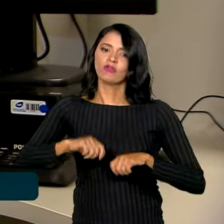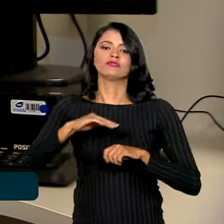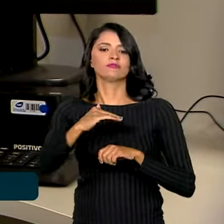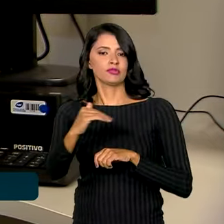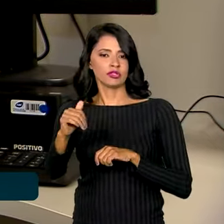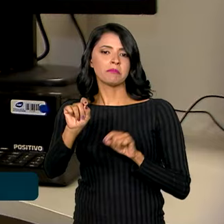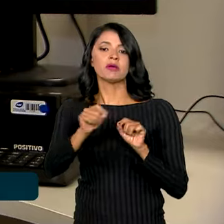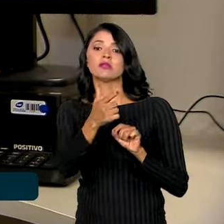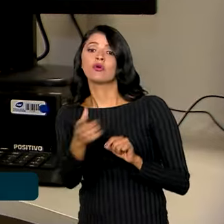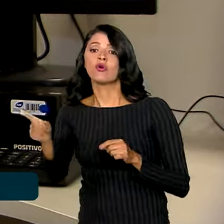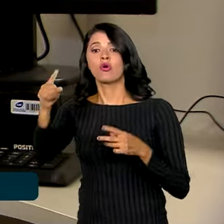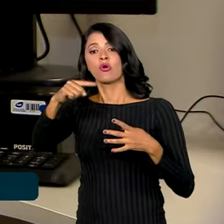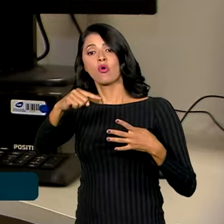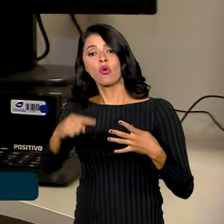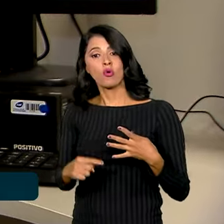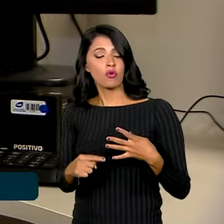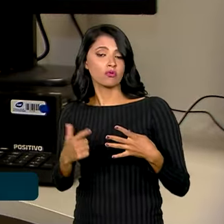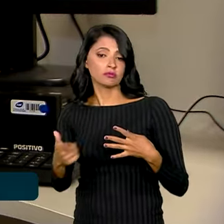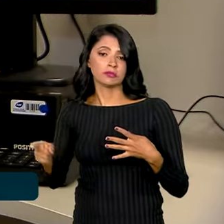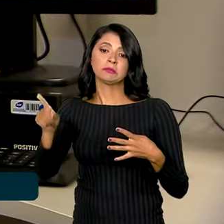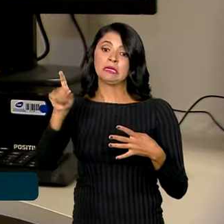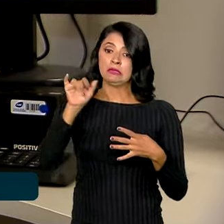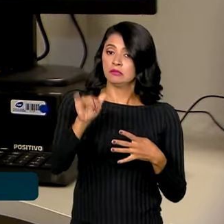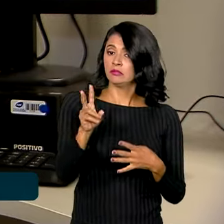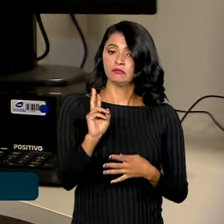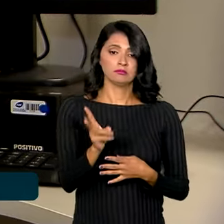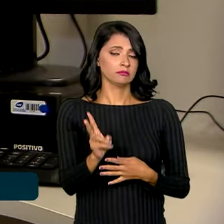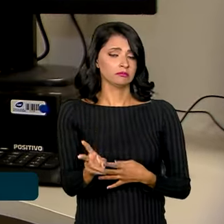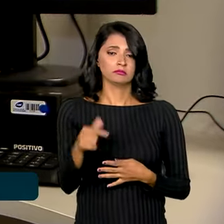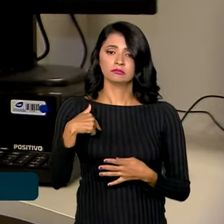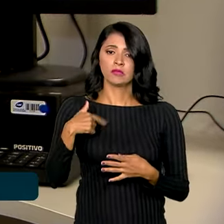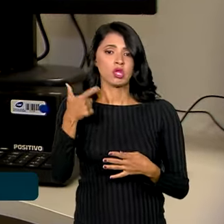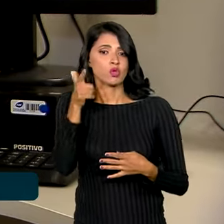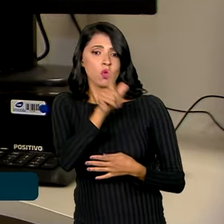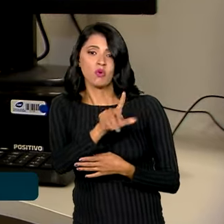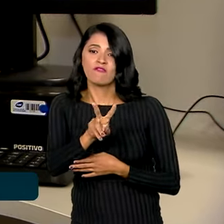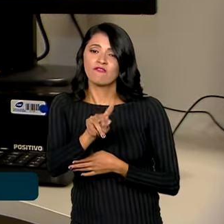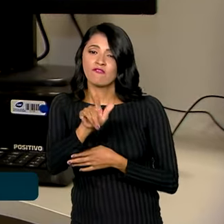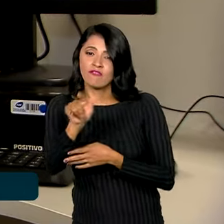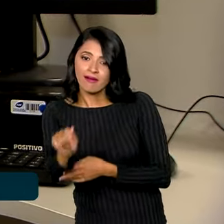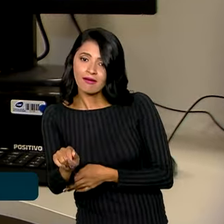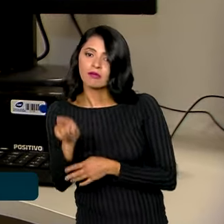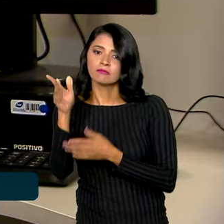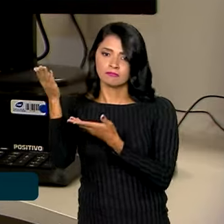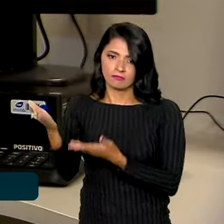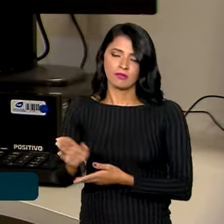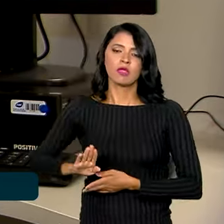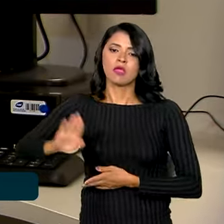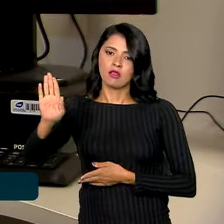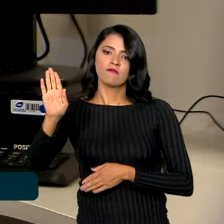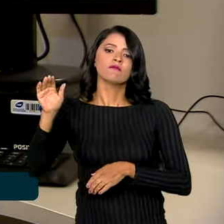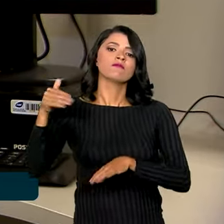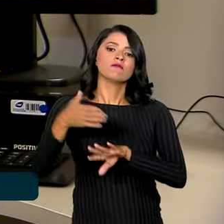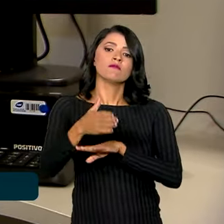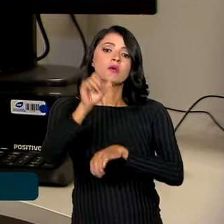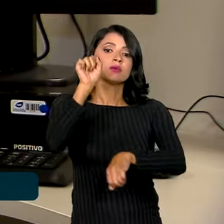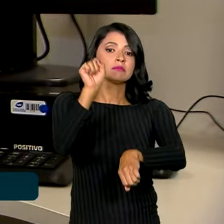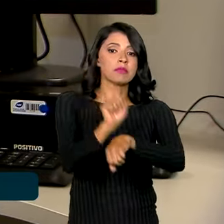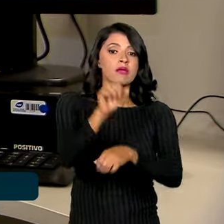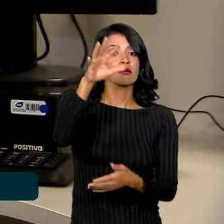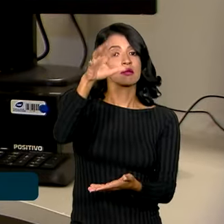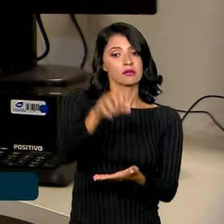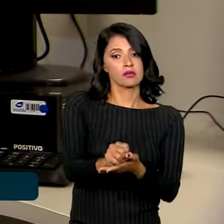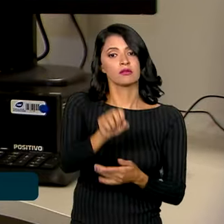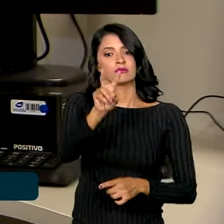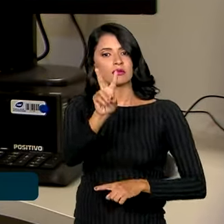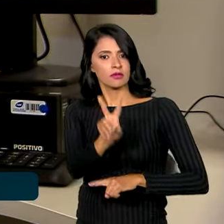chamado nas outras opções. E se mesmo assim não conseguir uma vaga, o candidato vai para uma espécie de cadastro